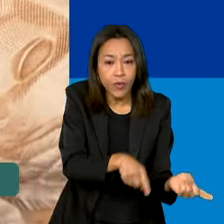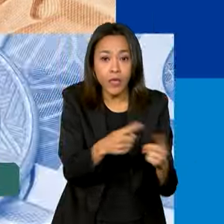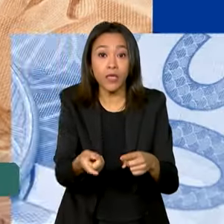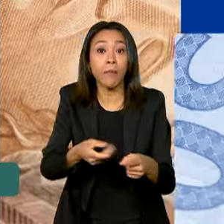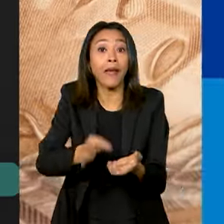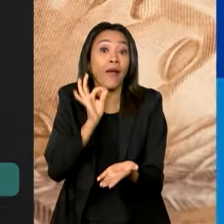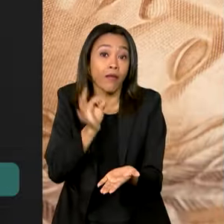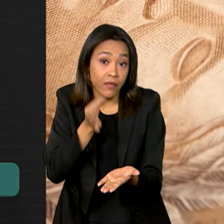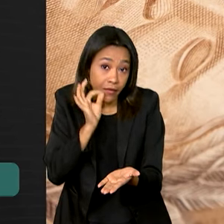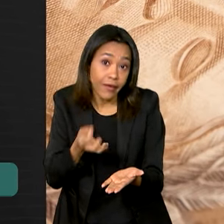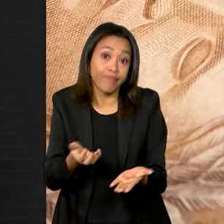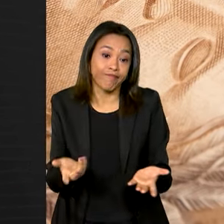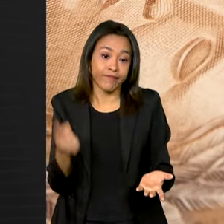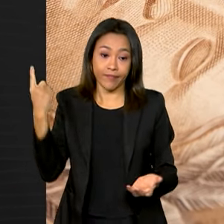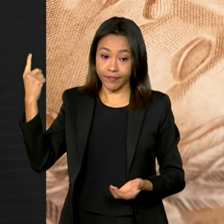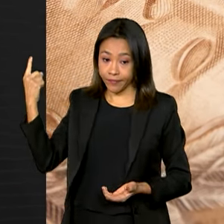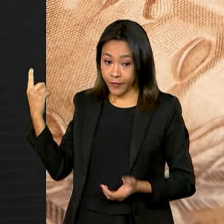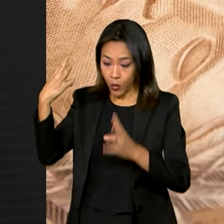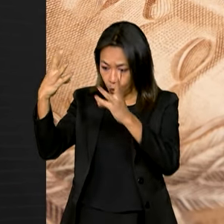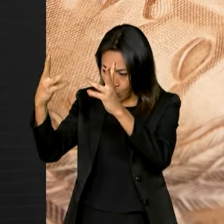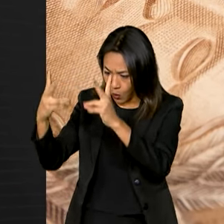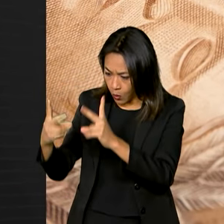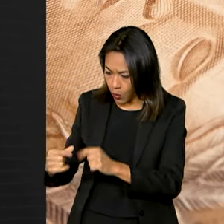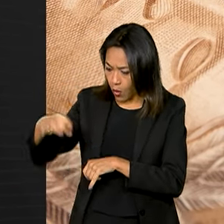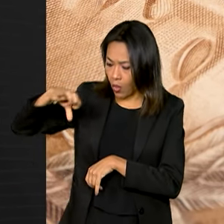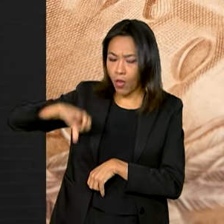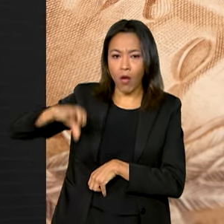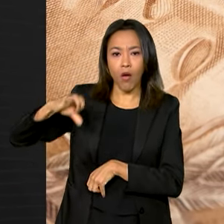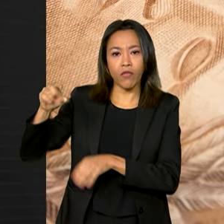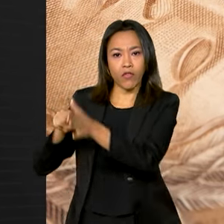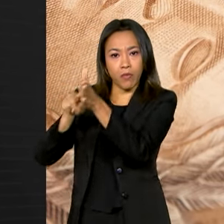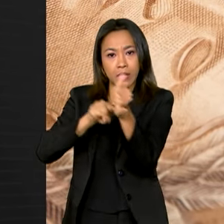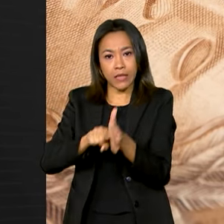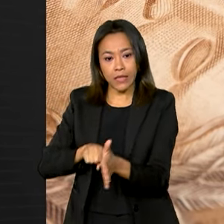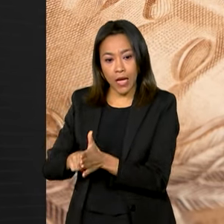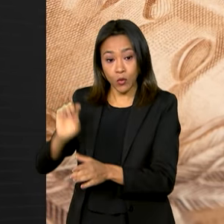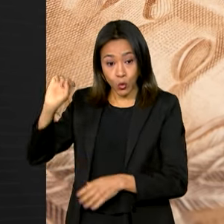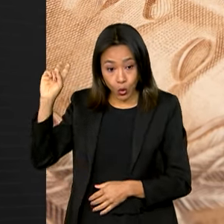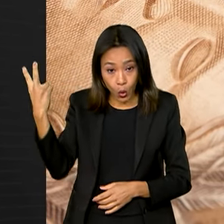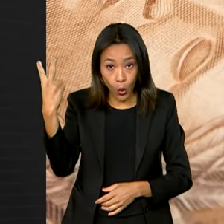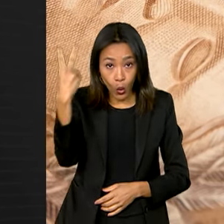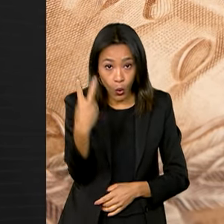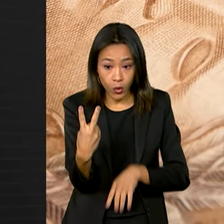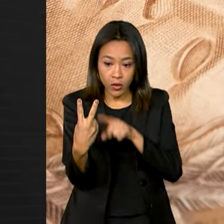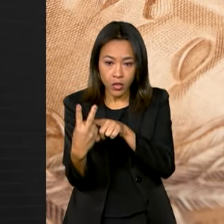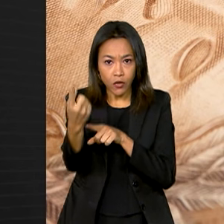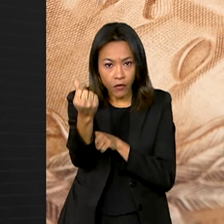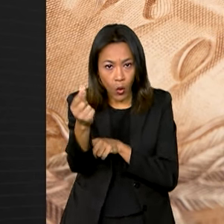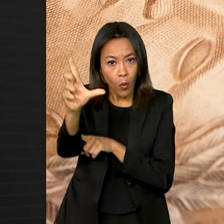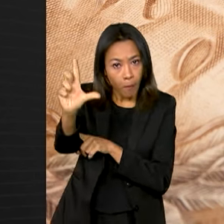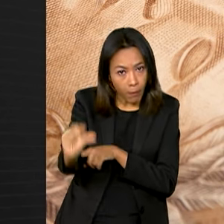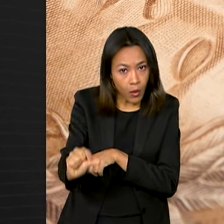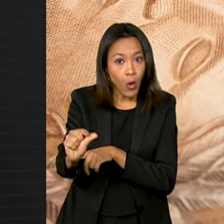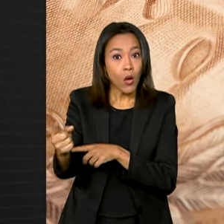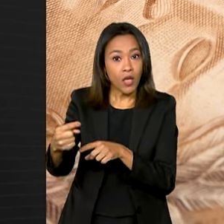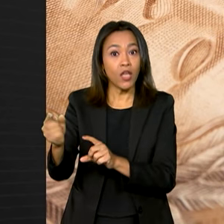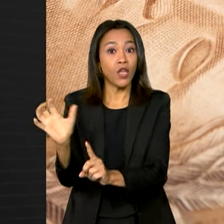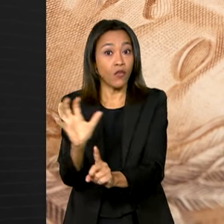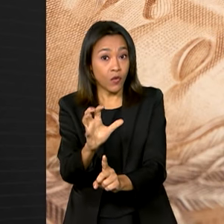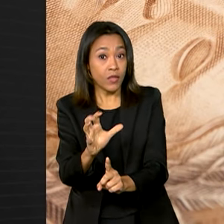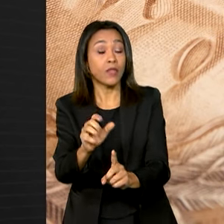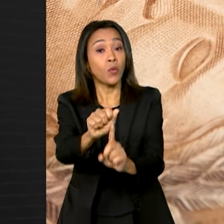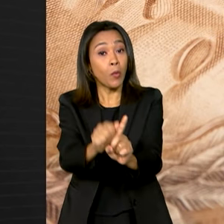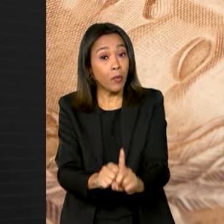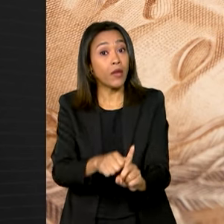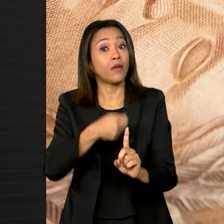Dos nove grupos de produtos e serviços pesquisados pelo IBGE, dois tiveram queda e influenciaram o resultado de